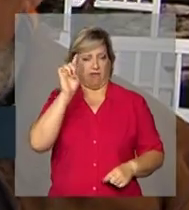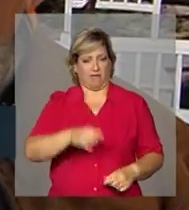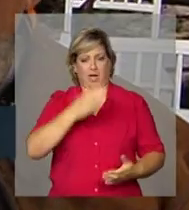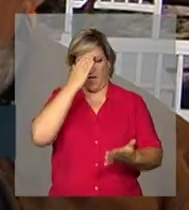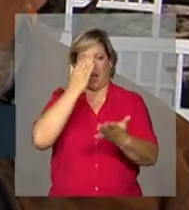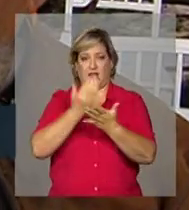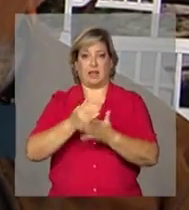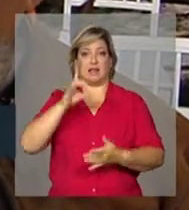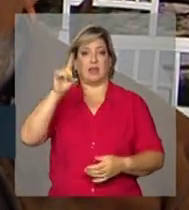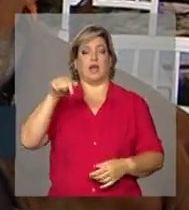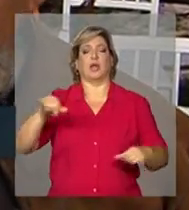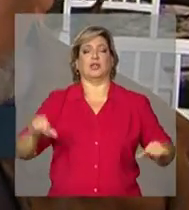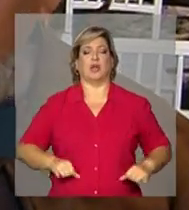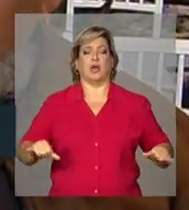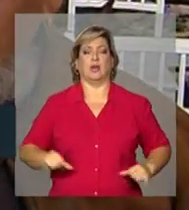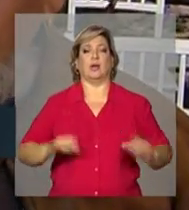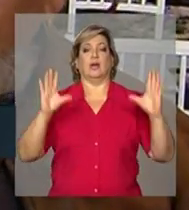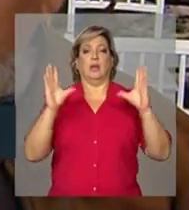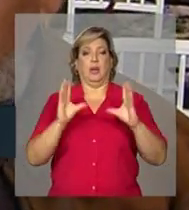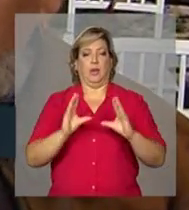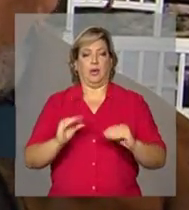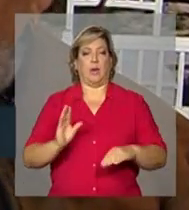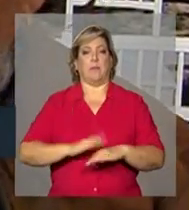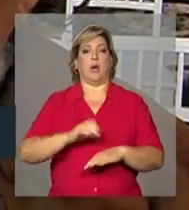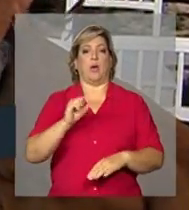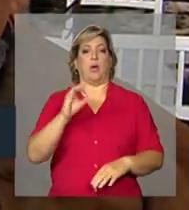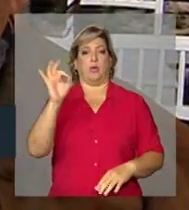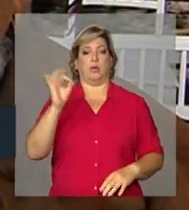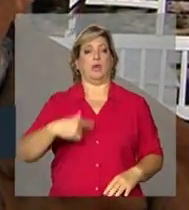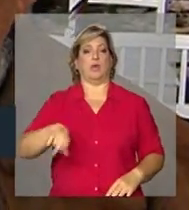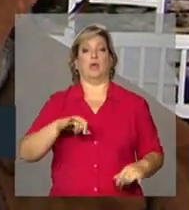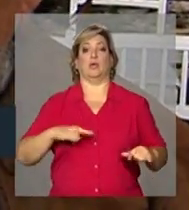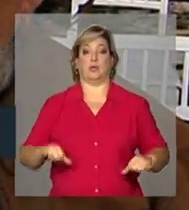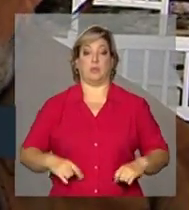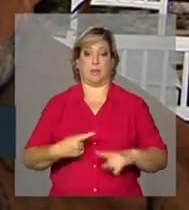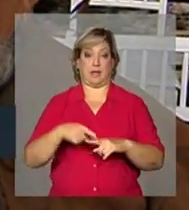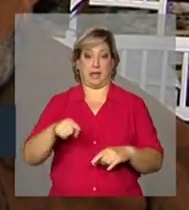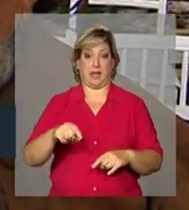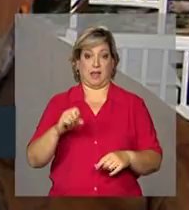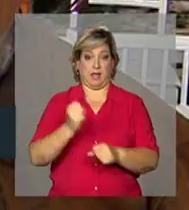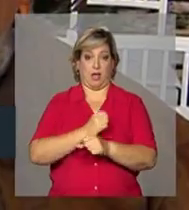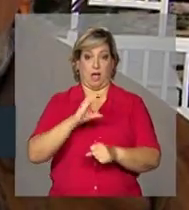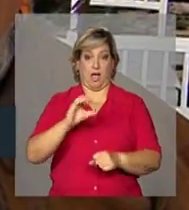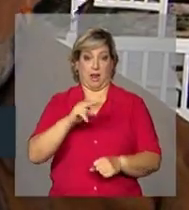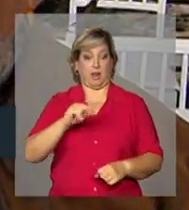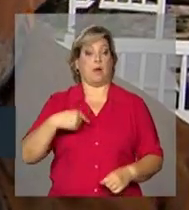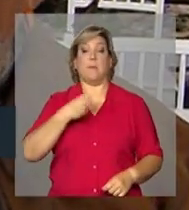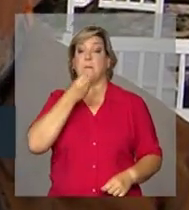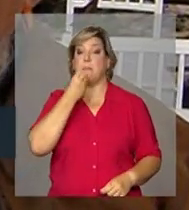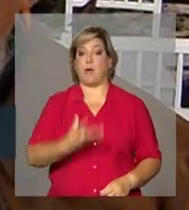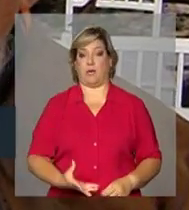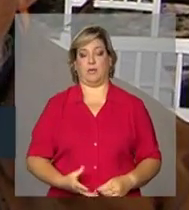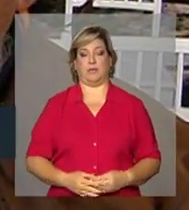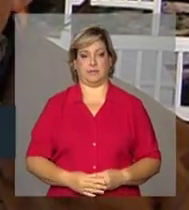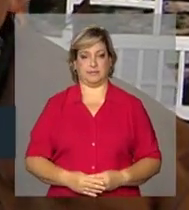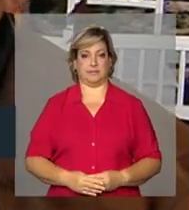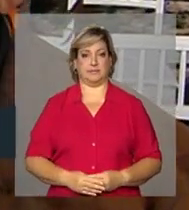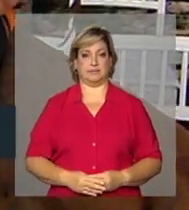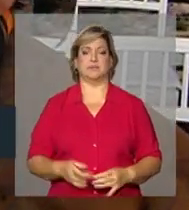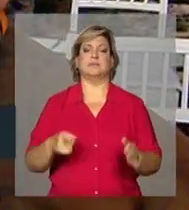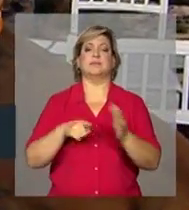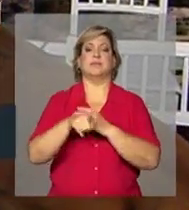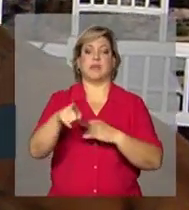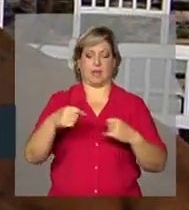que esse vai diminuir mais de 80% do nosso sofrimento. Porque esse canal vai ser uma riqueza enorme. Essa roupa